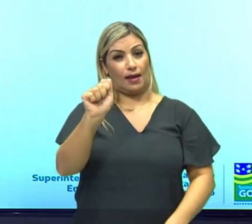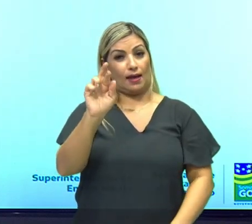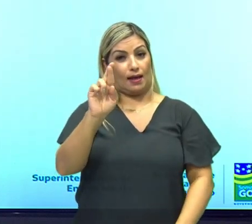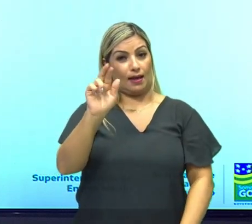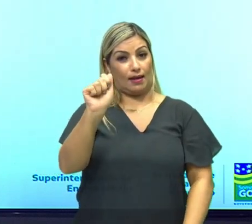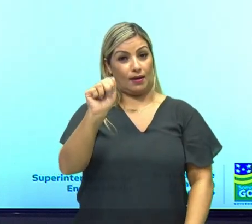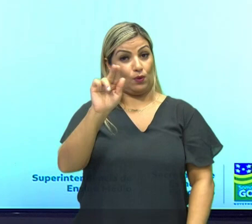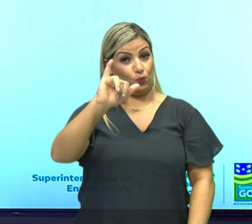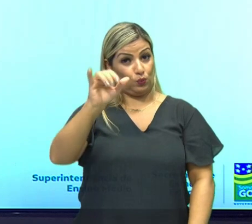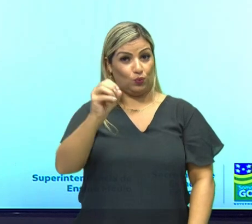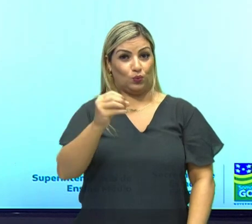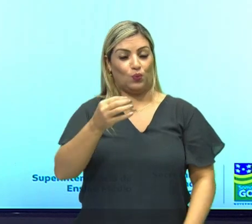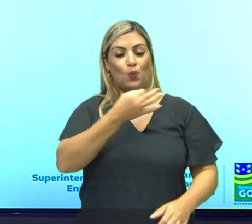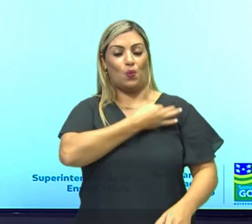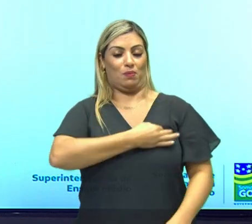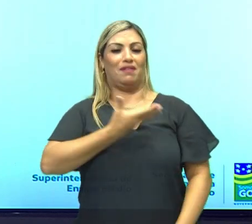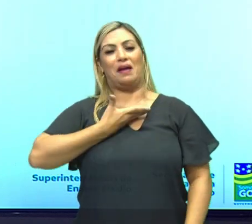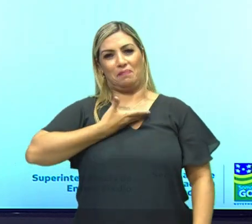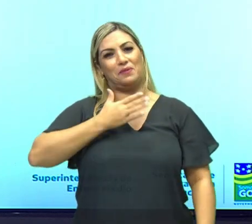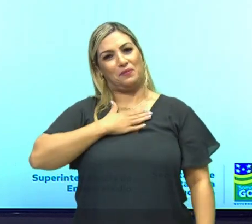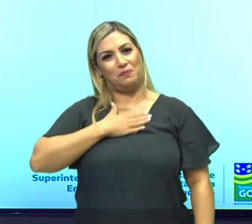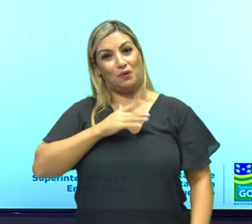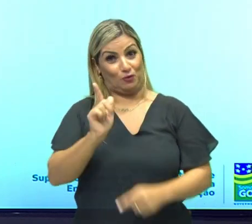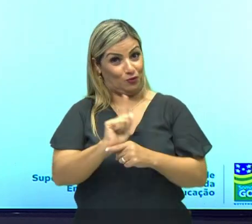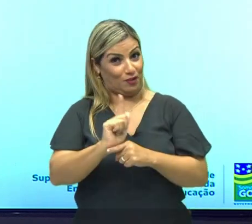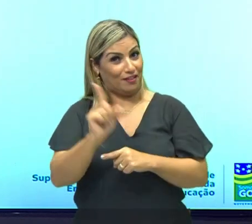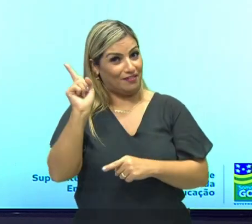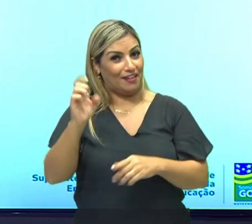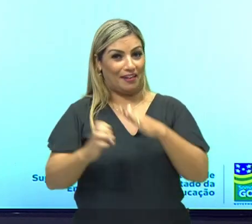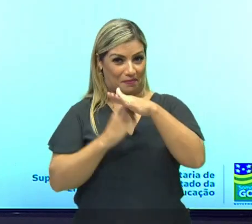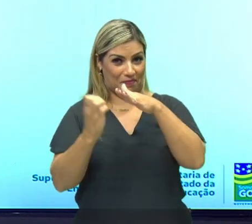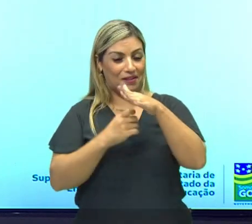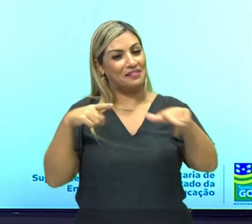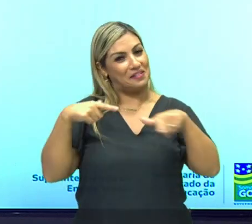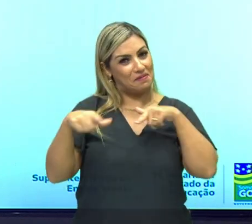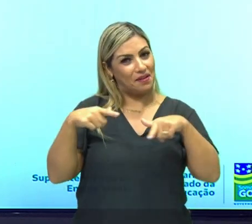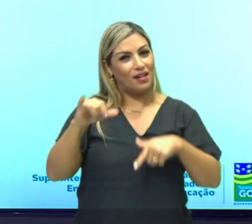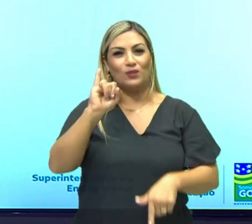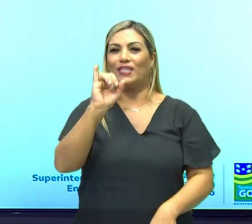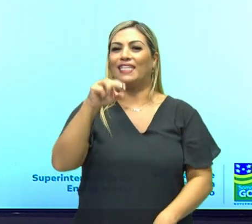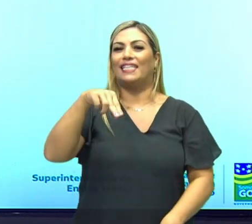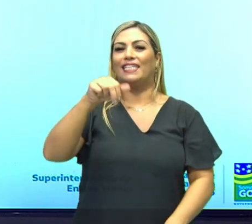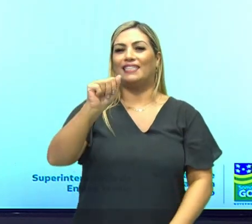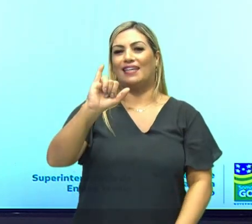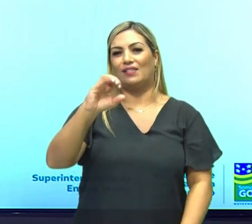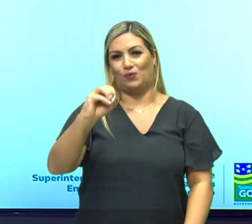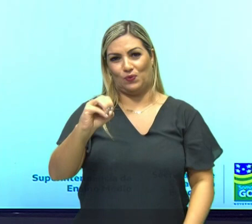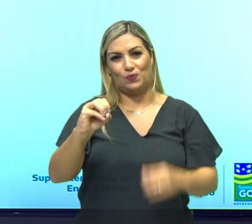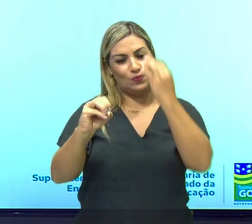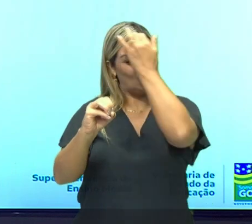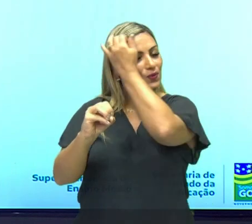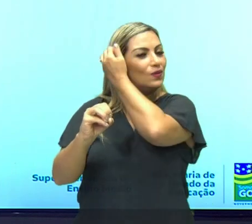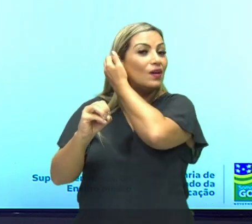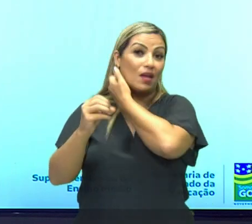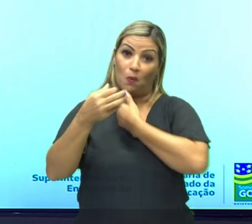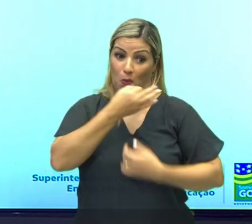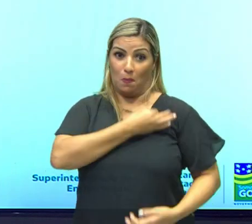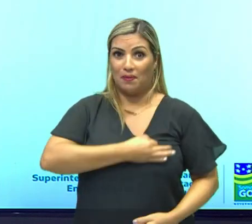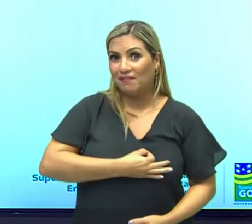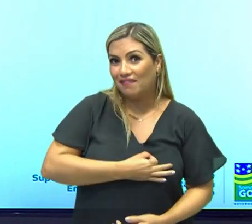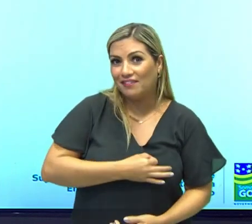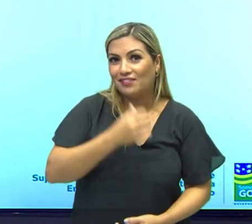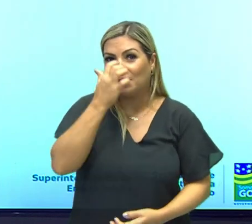esse título em homenagem a um colega meu, ao gerente lá onde eu trabalho, o Inácio de Araújo, né? Foi uma homenagem.